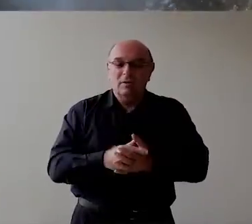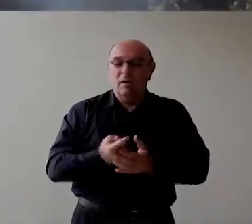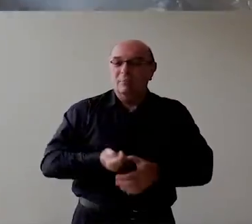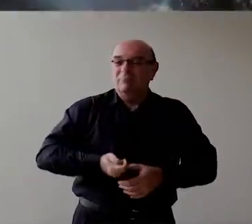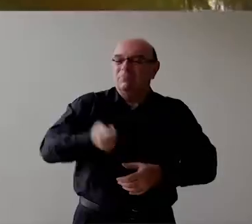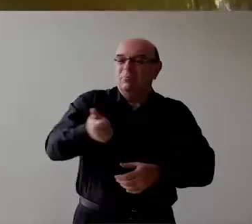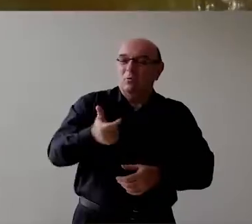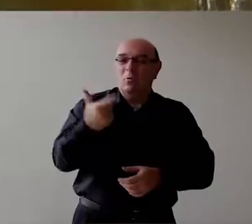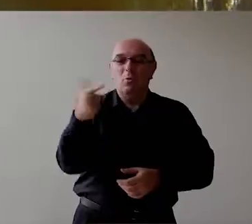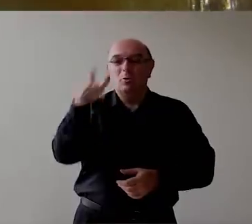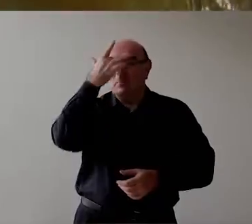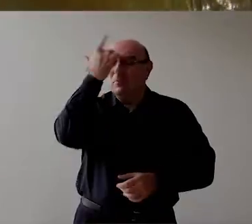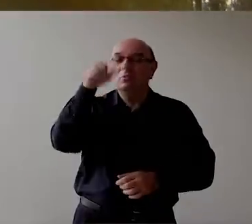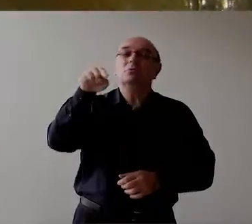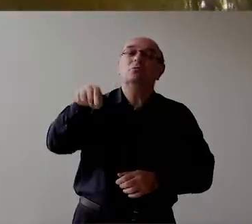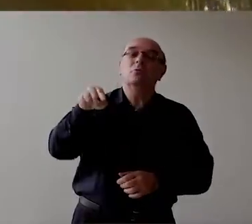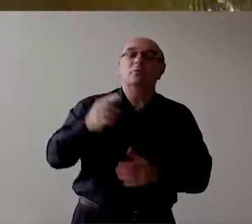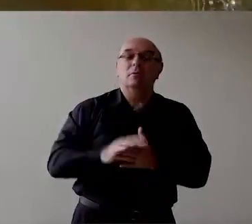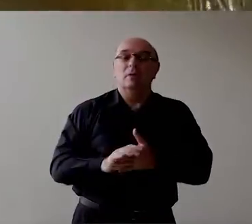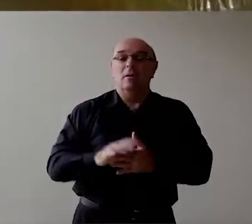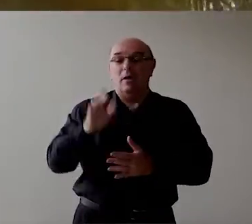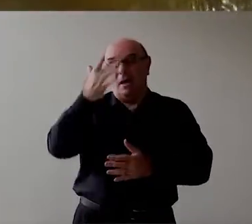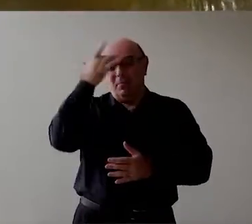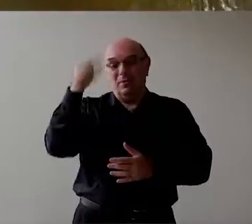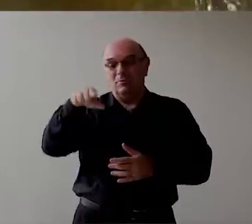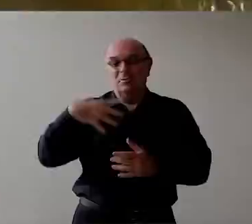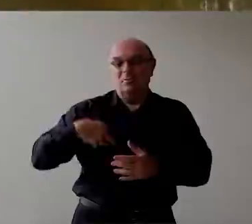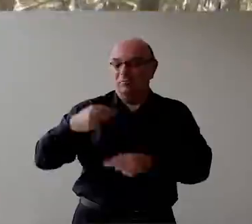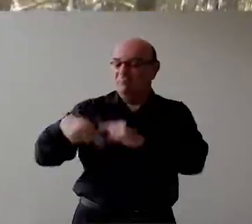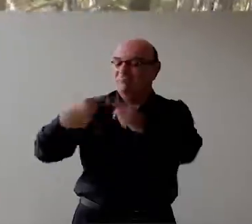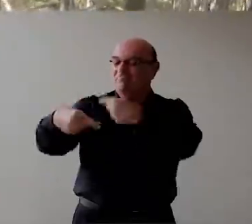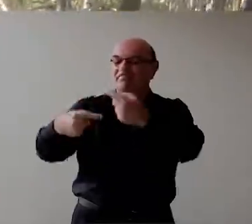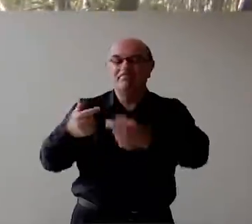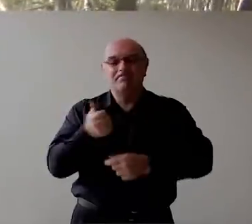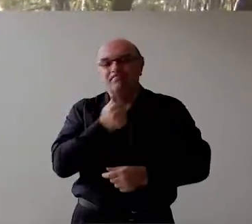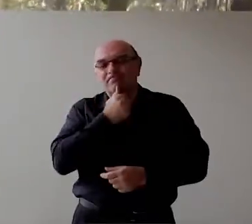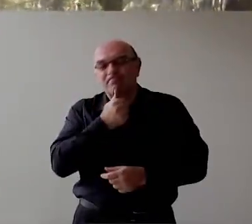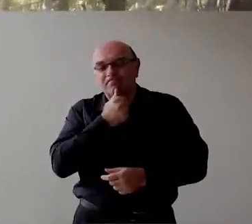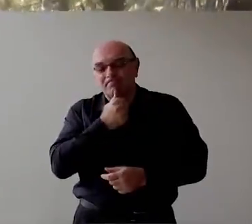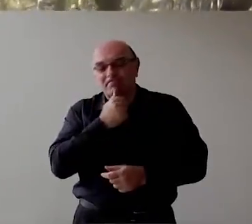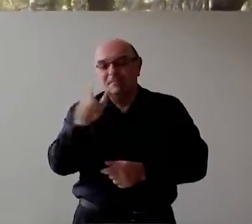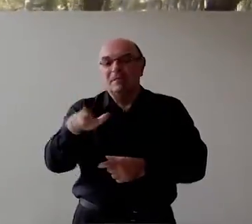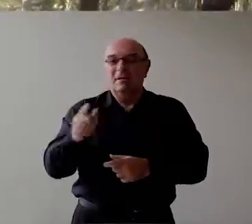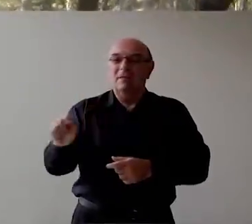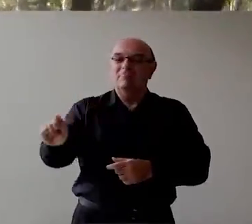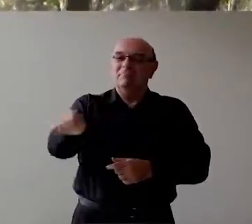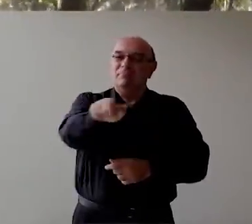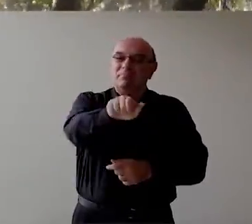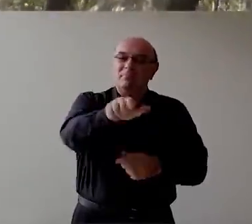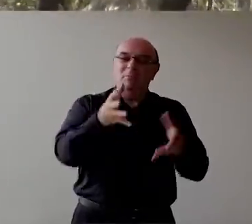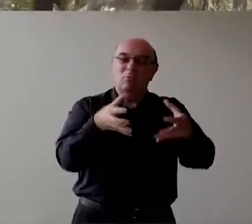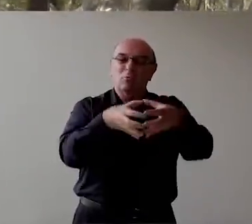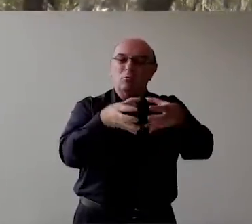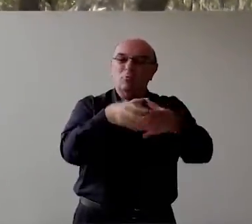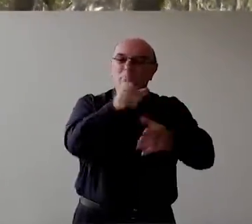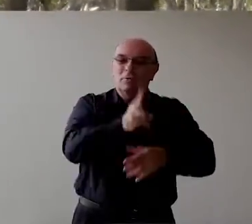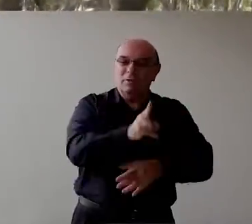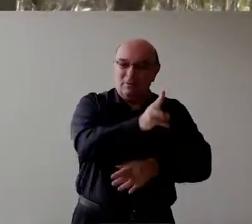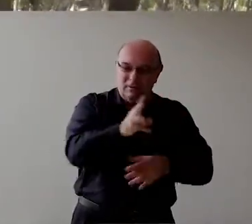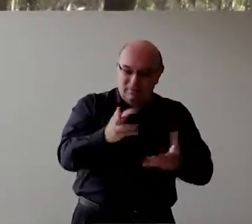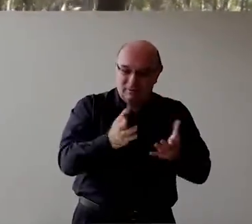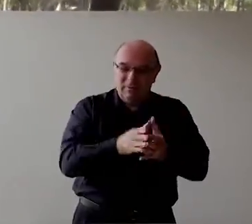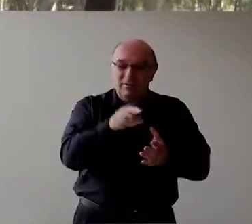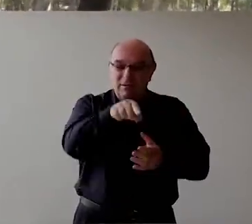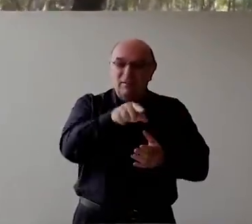fazenda Ele doou Para uma outra pessoa Que não Por não ter Por não ter herdeiros Ele doou Para os jesuítas Que já existia uma